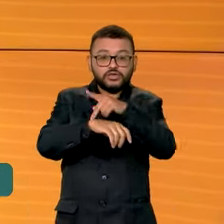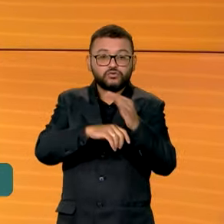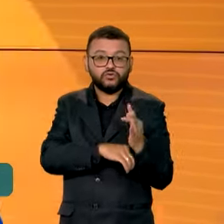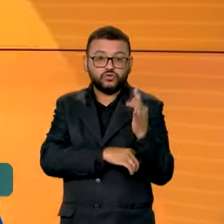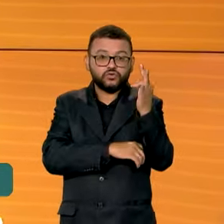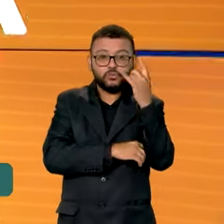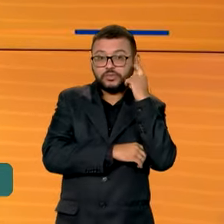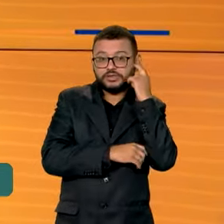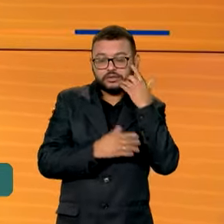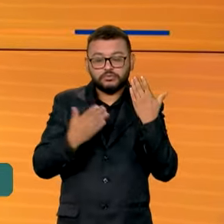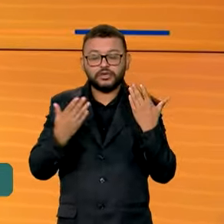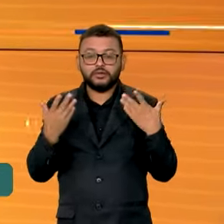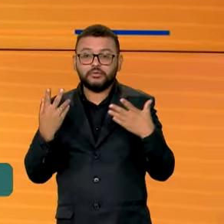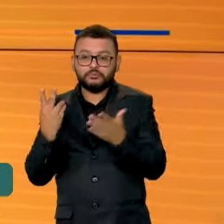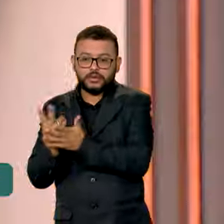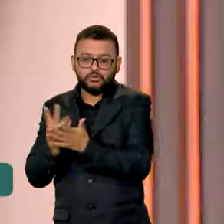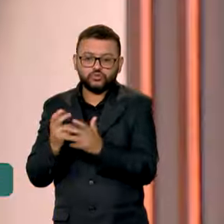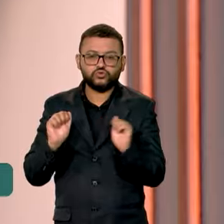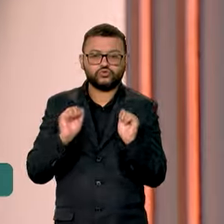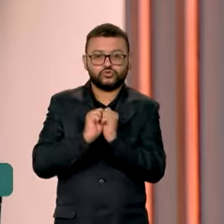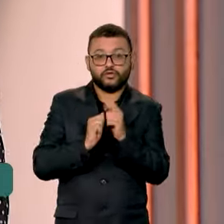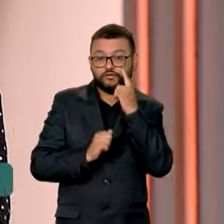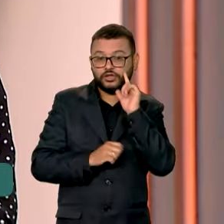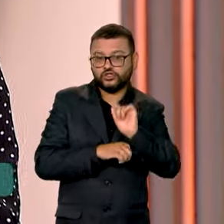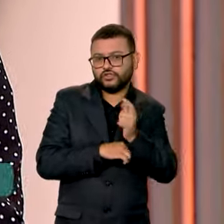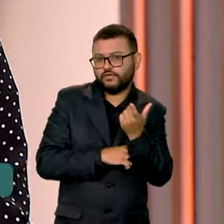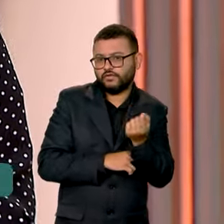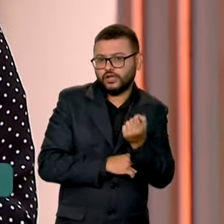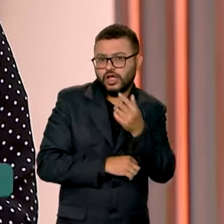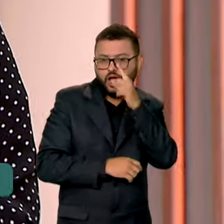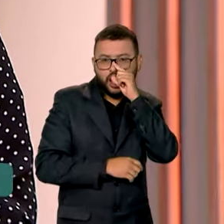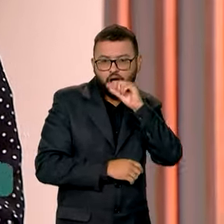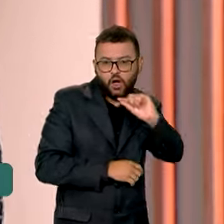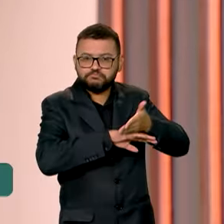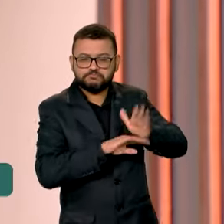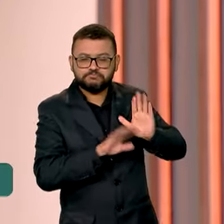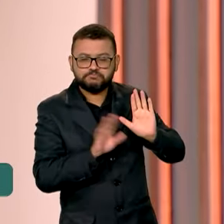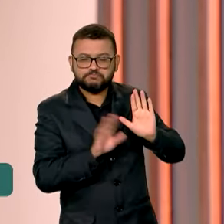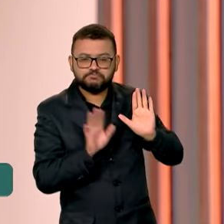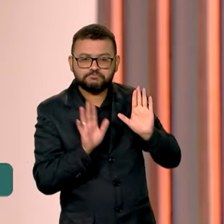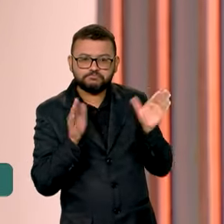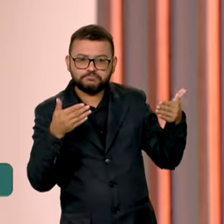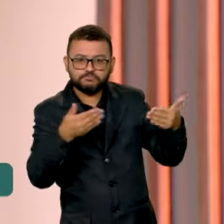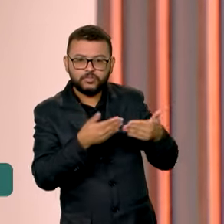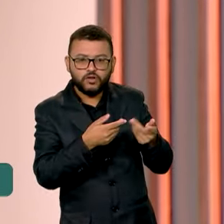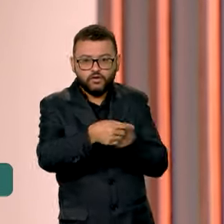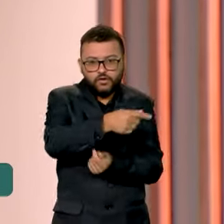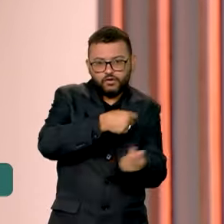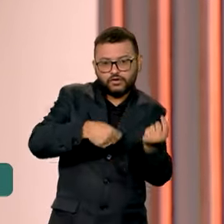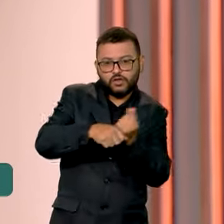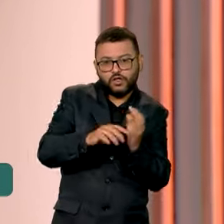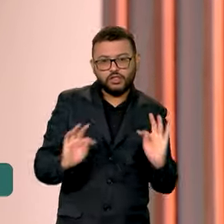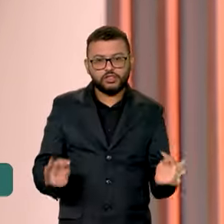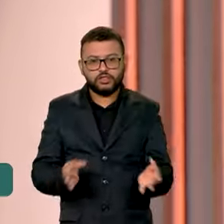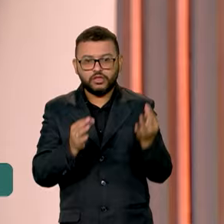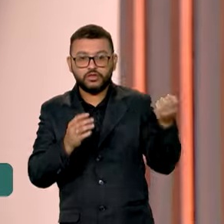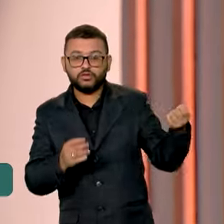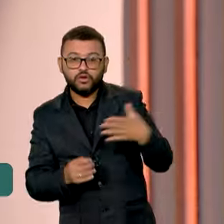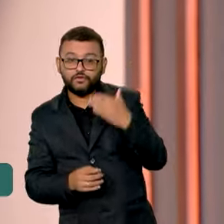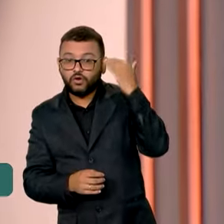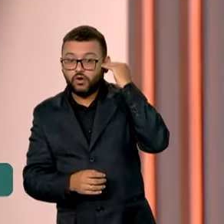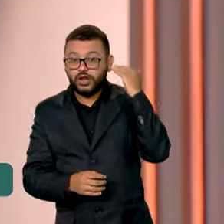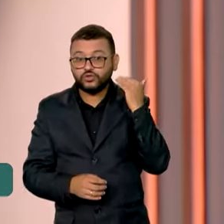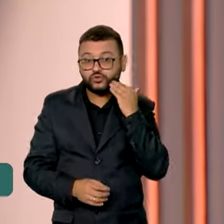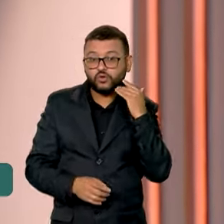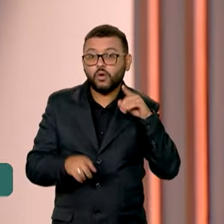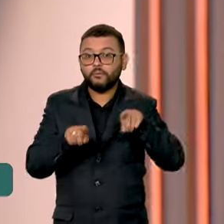reuniões dos grupos de trabalho do G20. Alckmin participou ainda do Fomércio e Inovação Coreia do